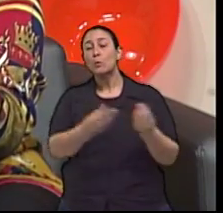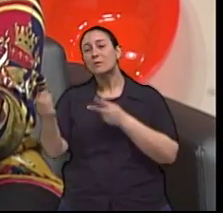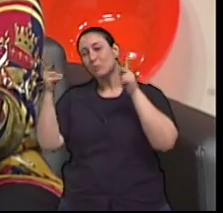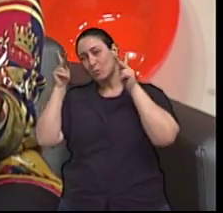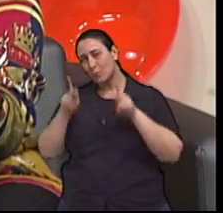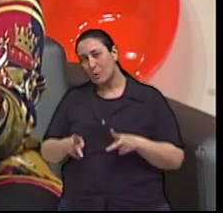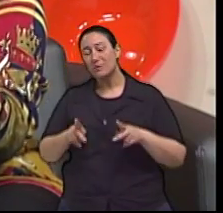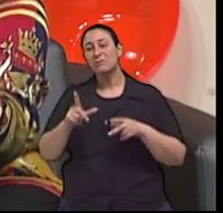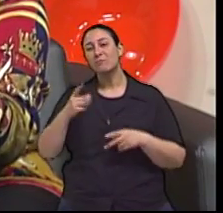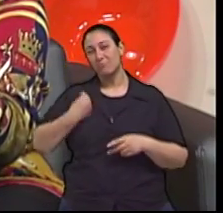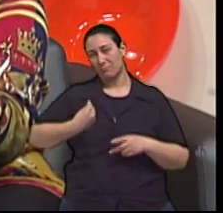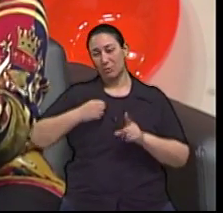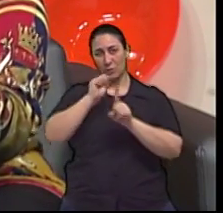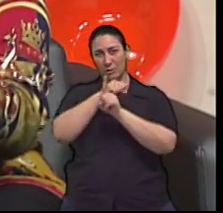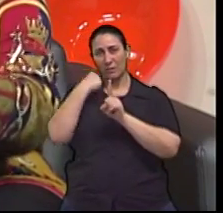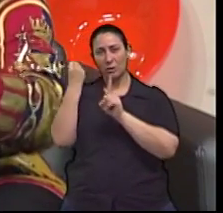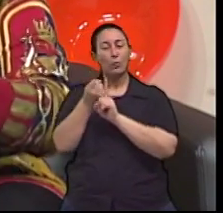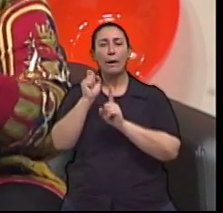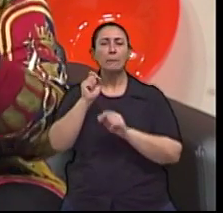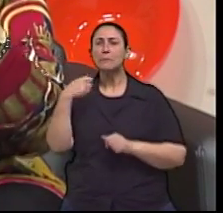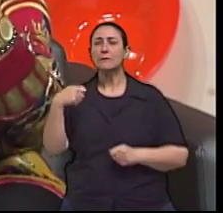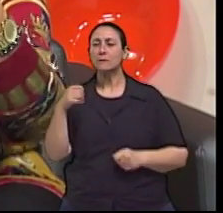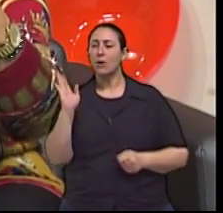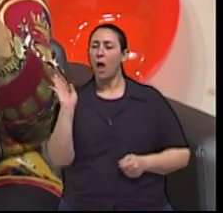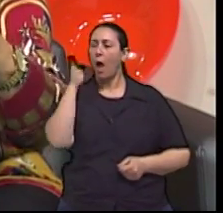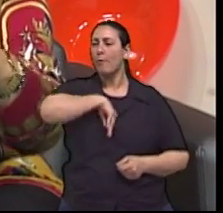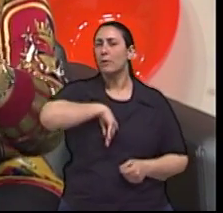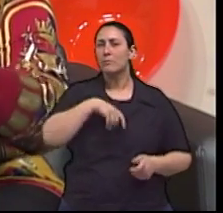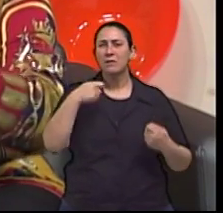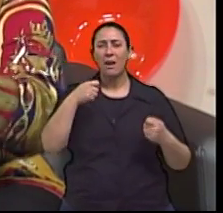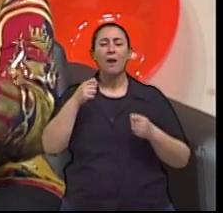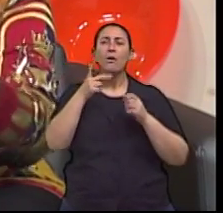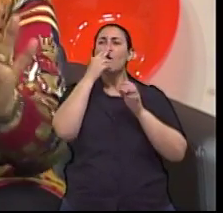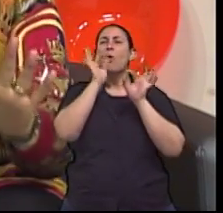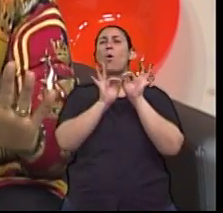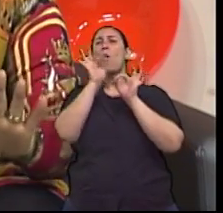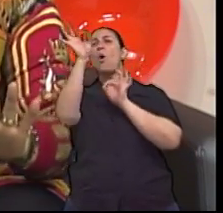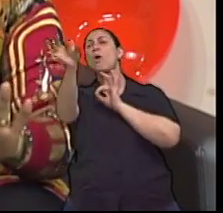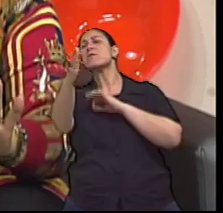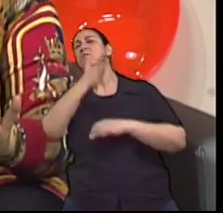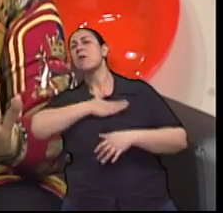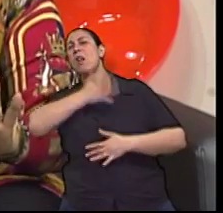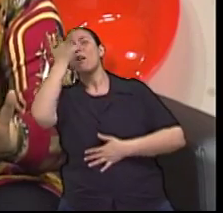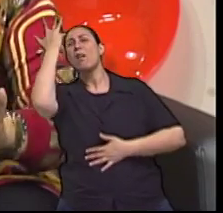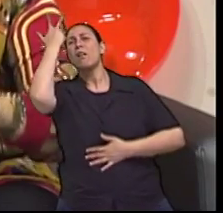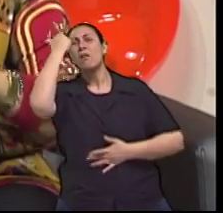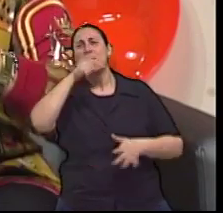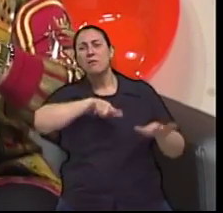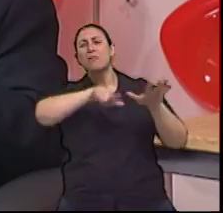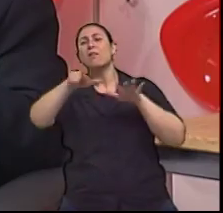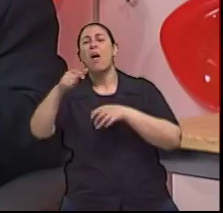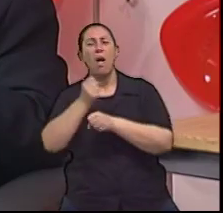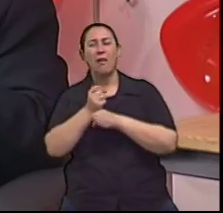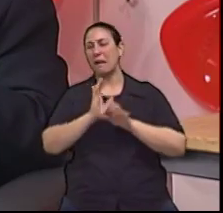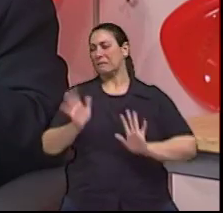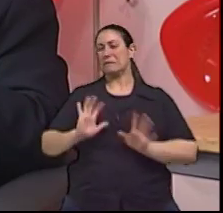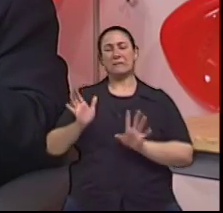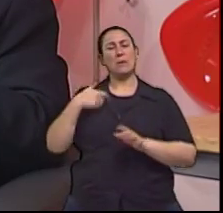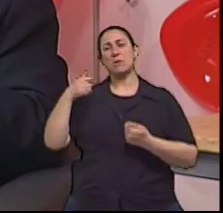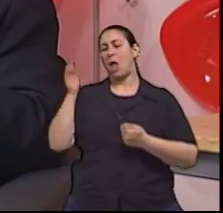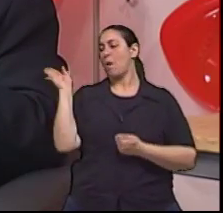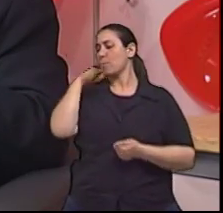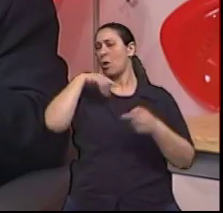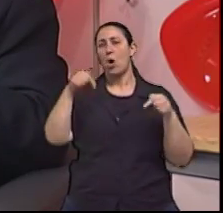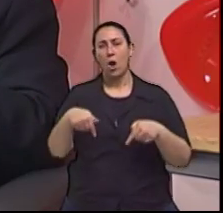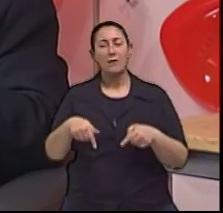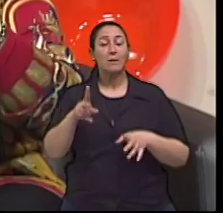numa sociedade imediatista. Então, tudo que é a longo prazo parece que não é para nós. Quer dizer, teve uma vida com